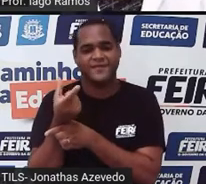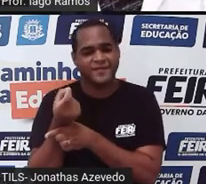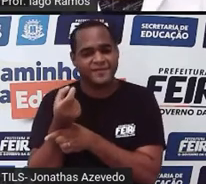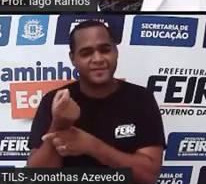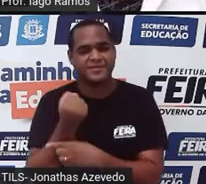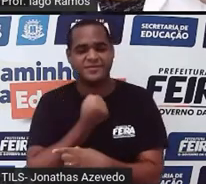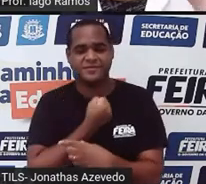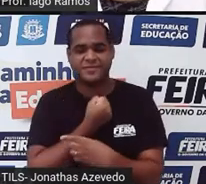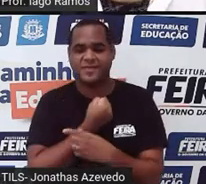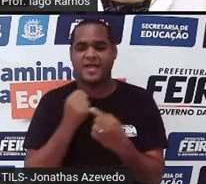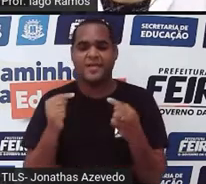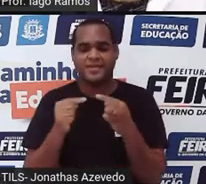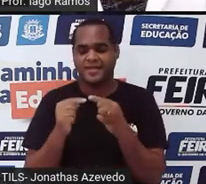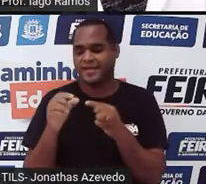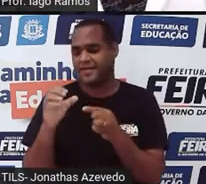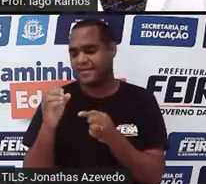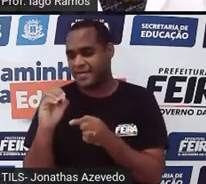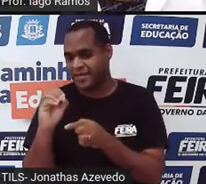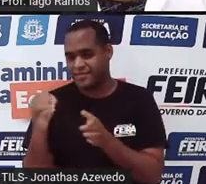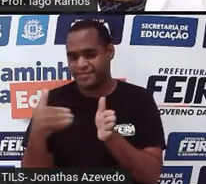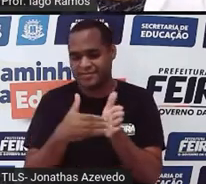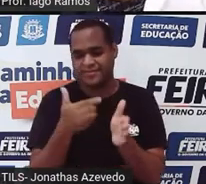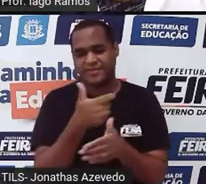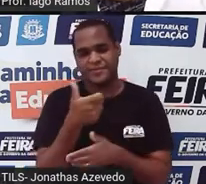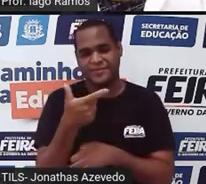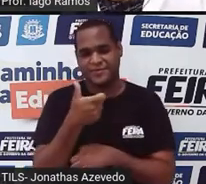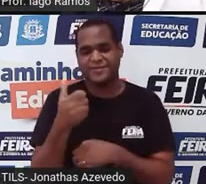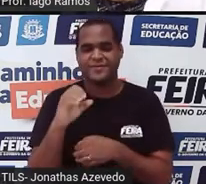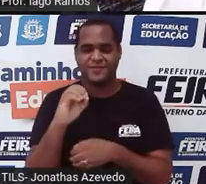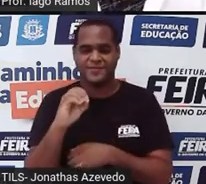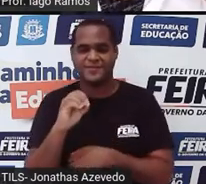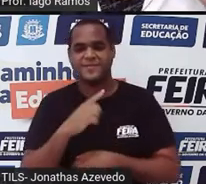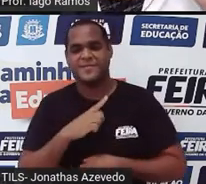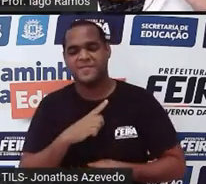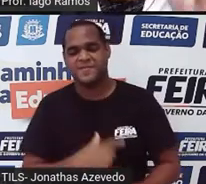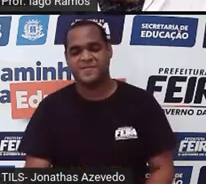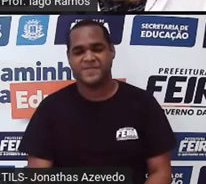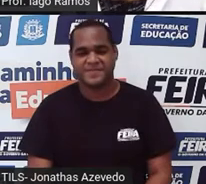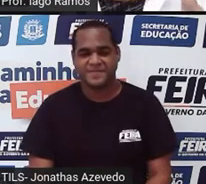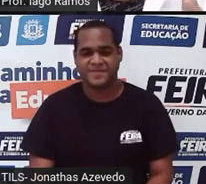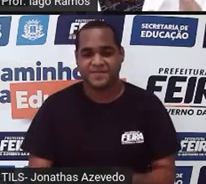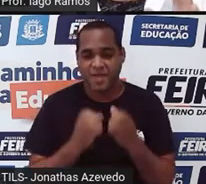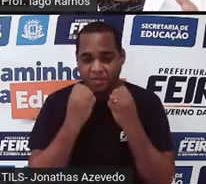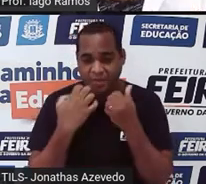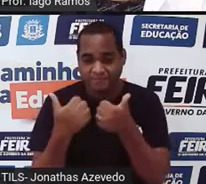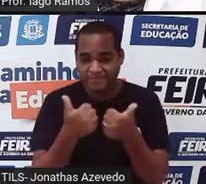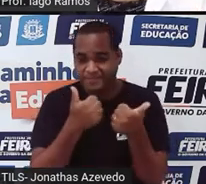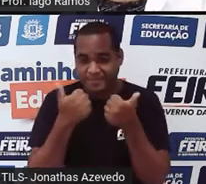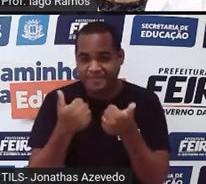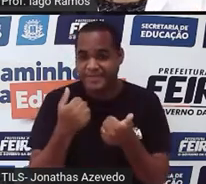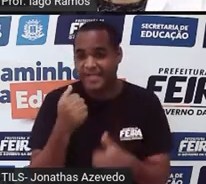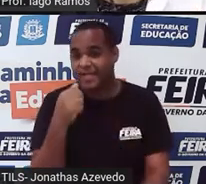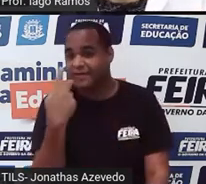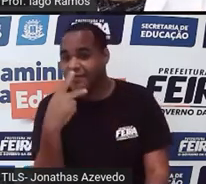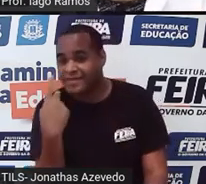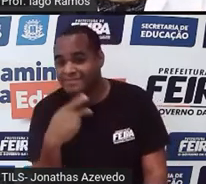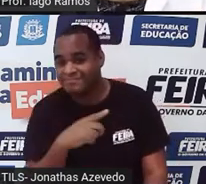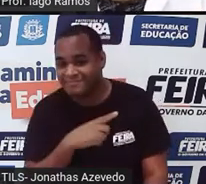que estão entre 0 e 21, tá bom? Bom, não sei se você aí do outro lado